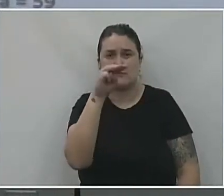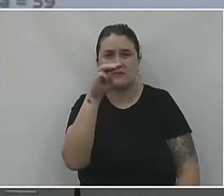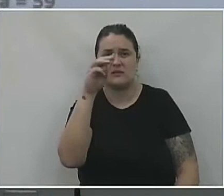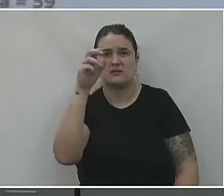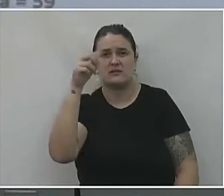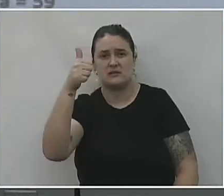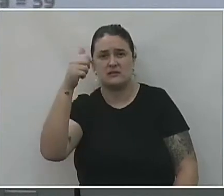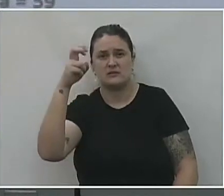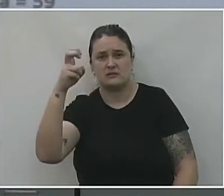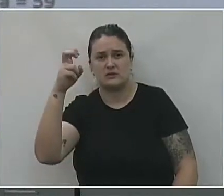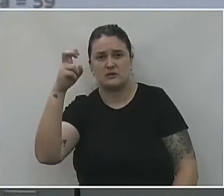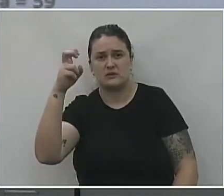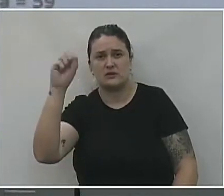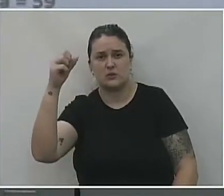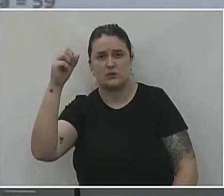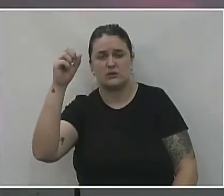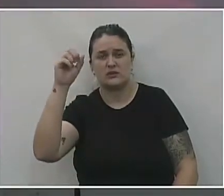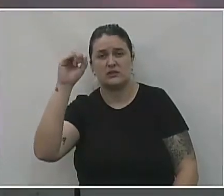IgM e IgG.